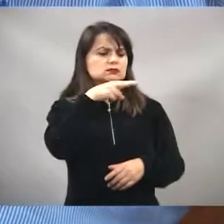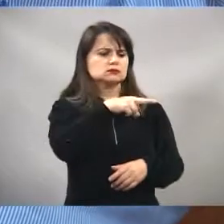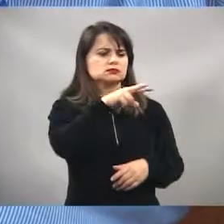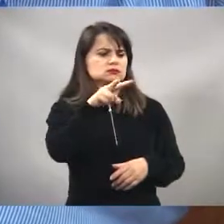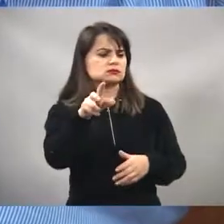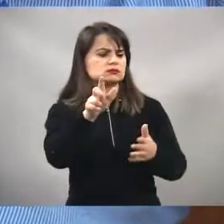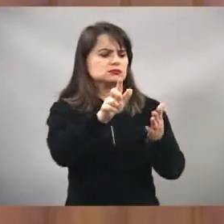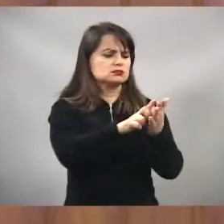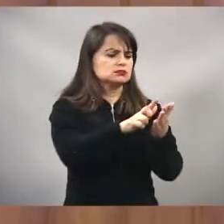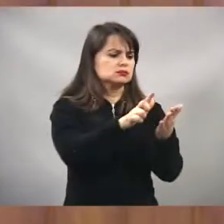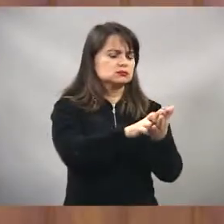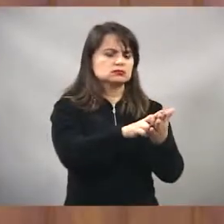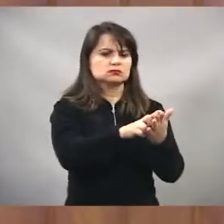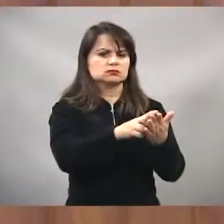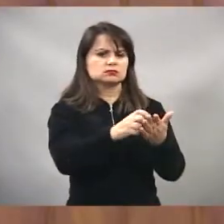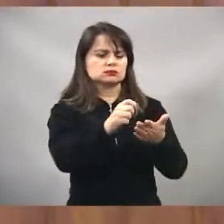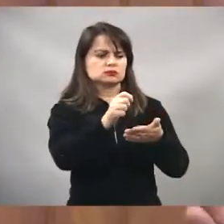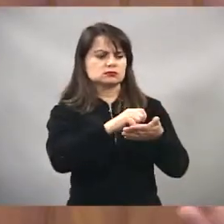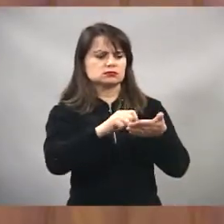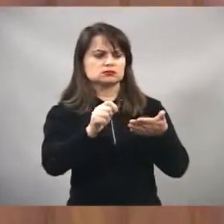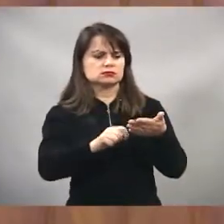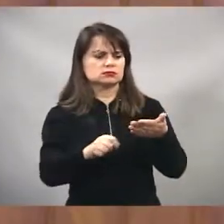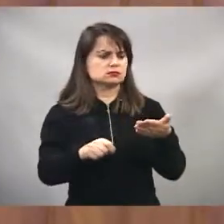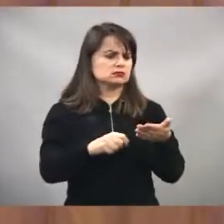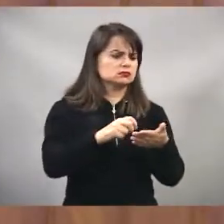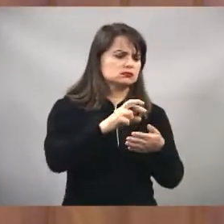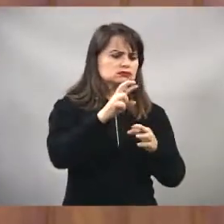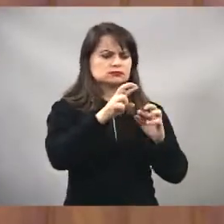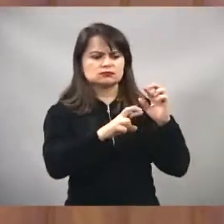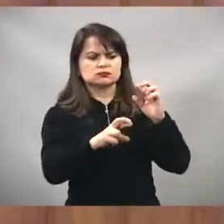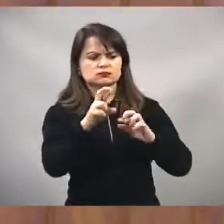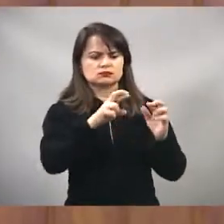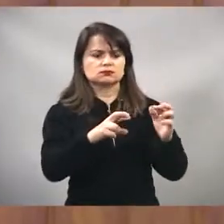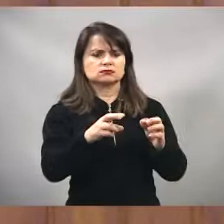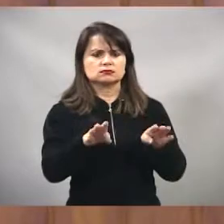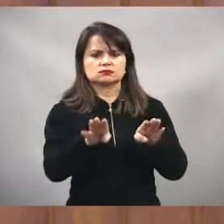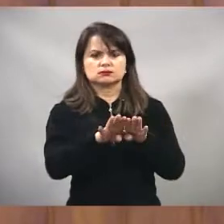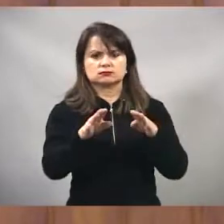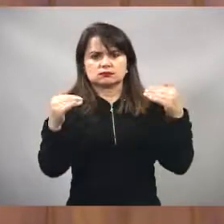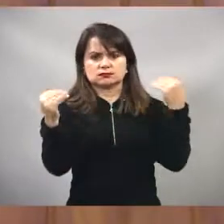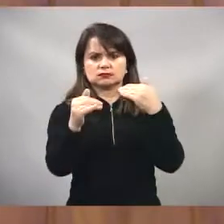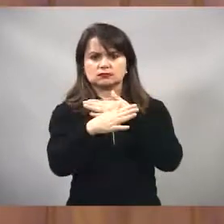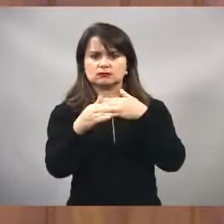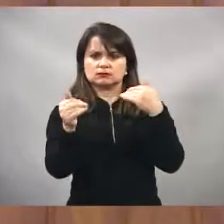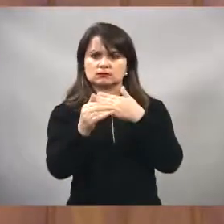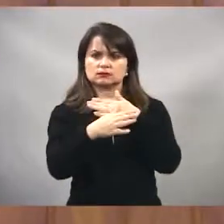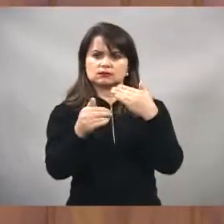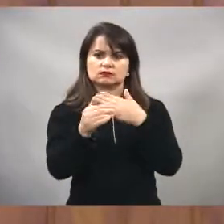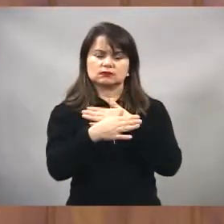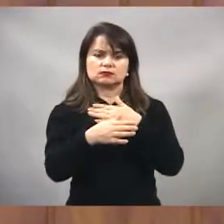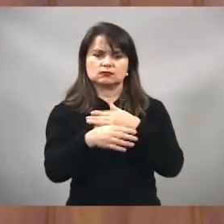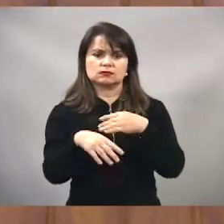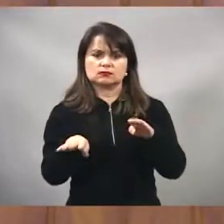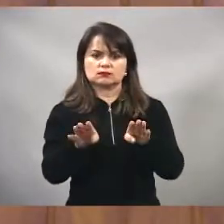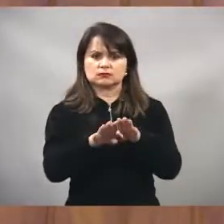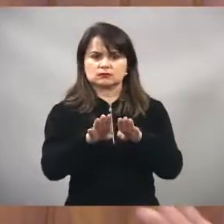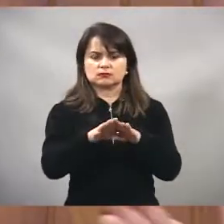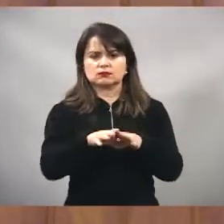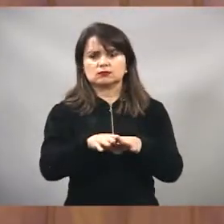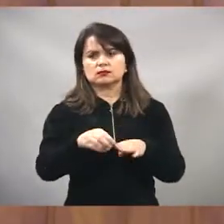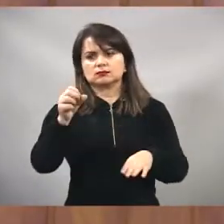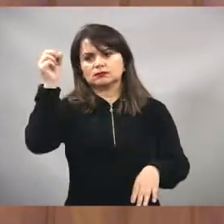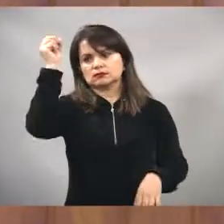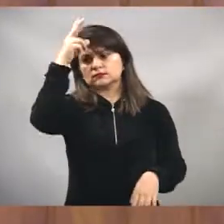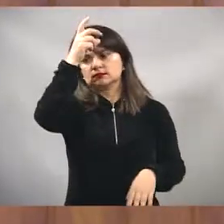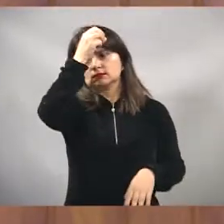liberado assim que terminar e eu tenho certeza que o prefeito se fará presente, já esteve lá no local e que o